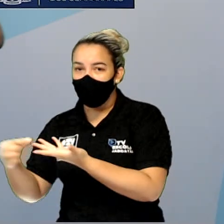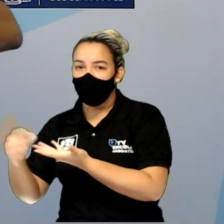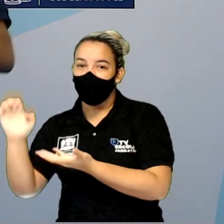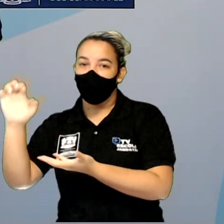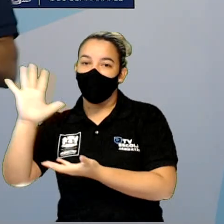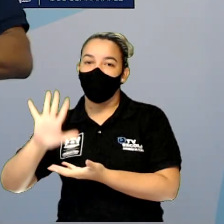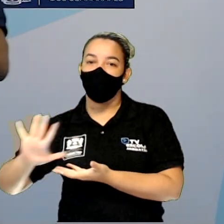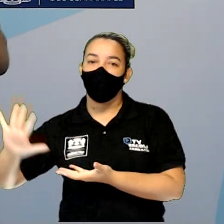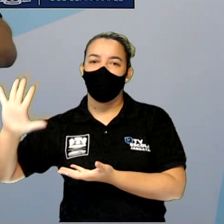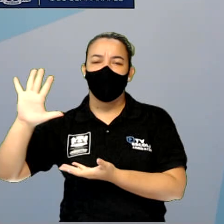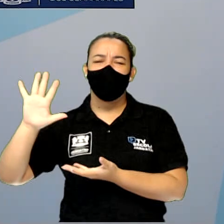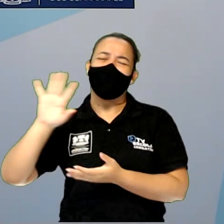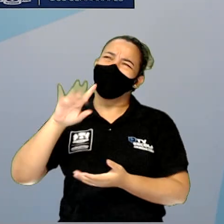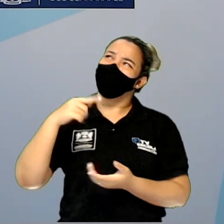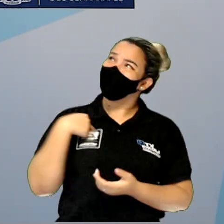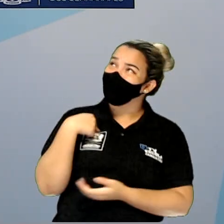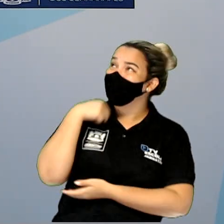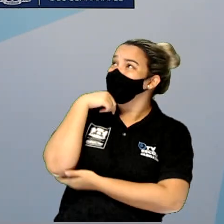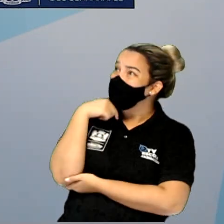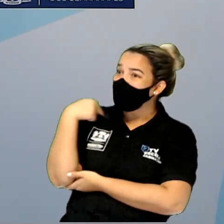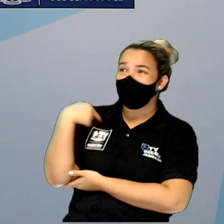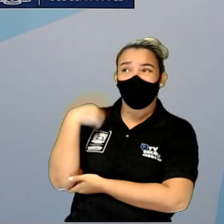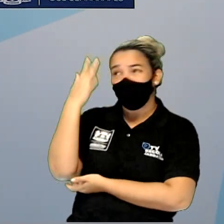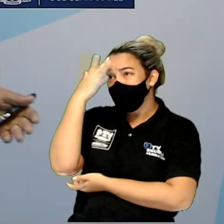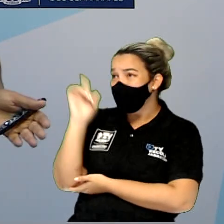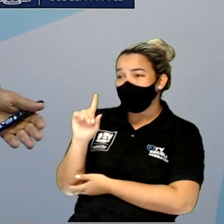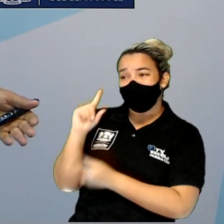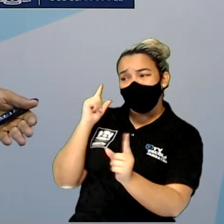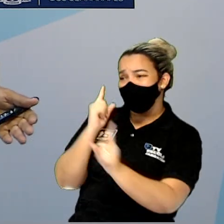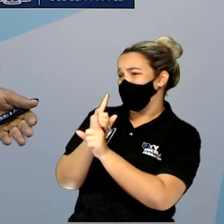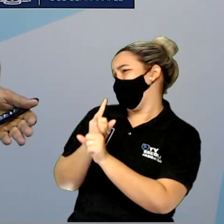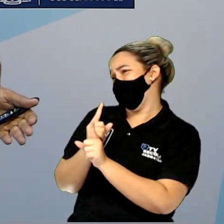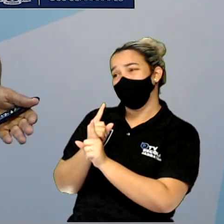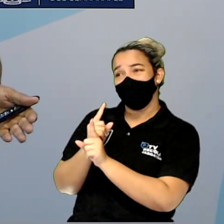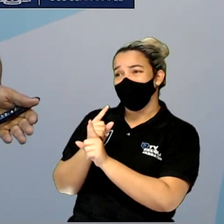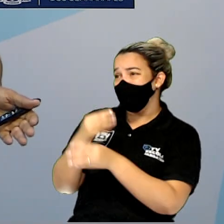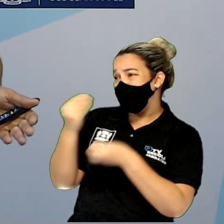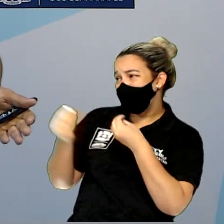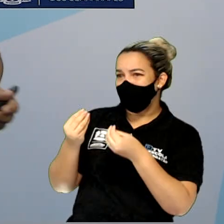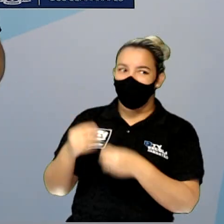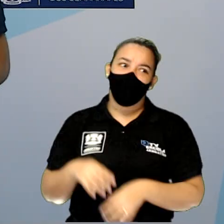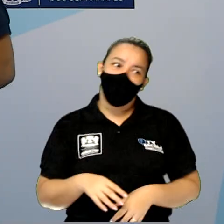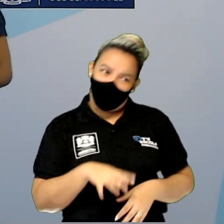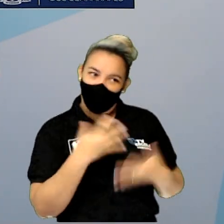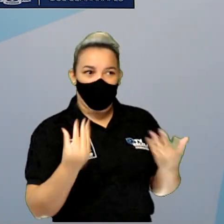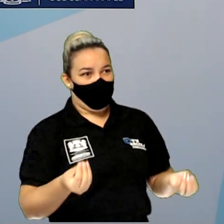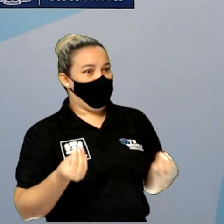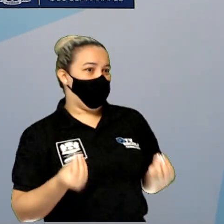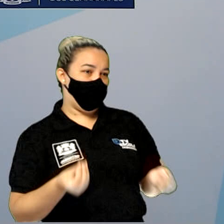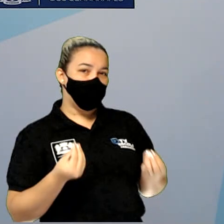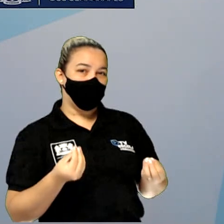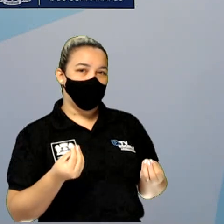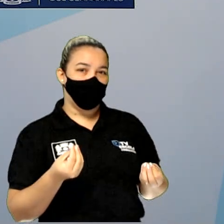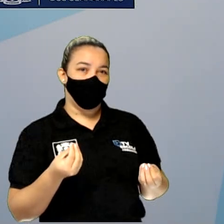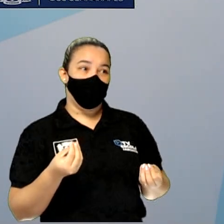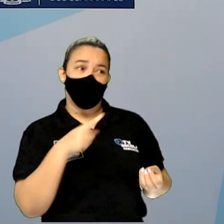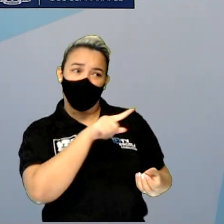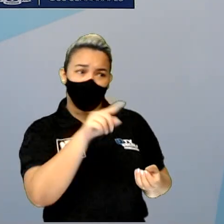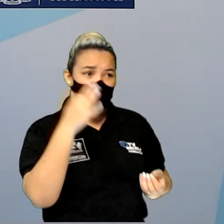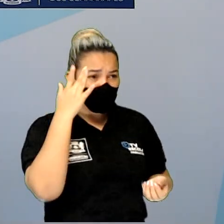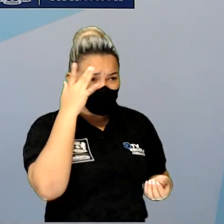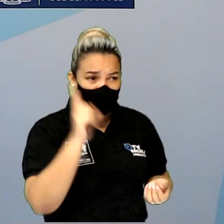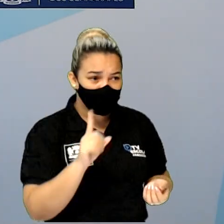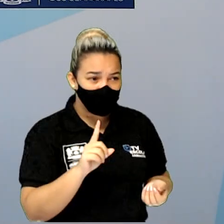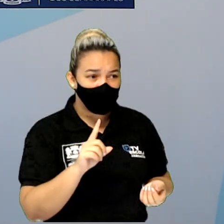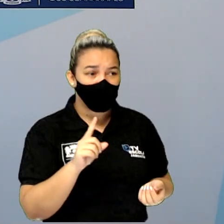eu não sei identificar bem o continente europeu. Espera aí, né? Poxa vida! Então, se você não sabe identificar,